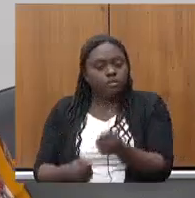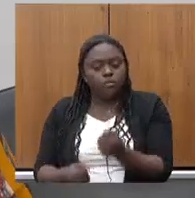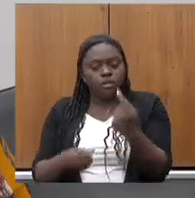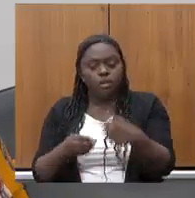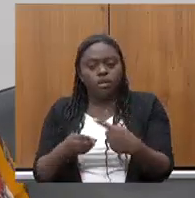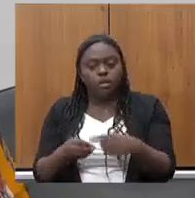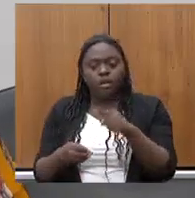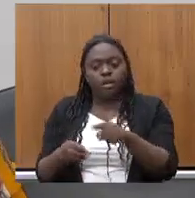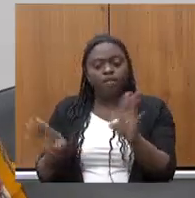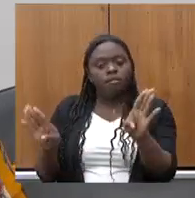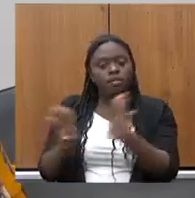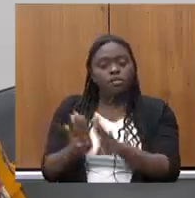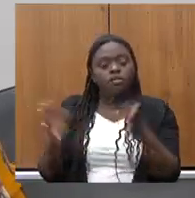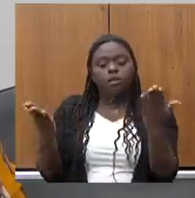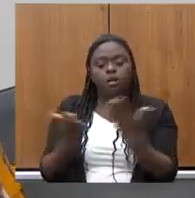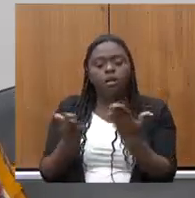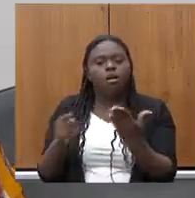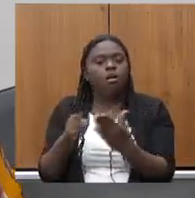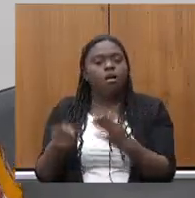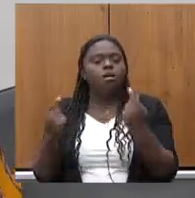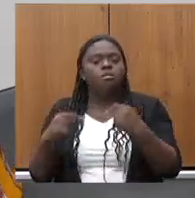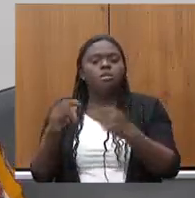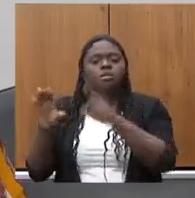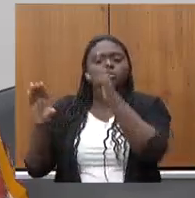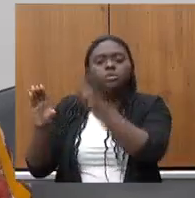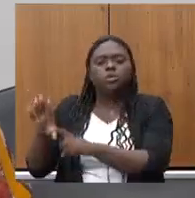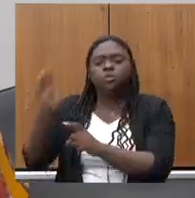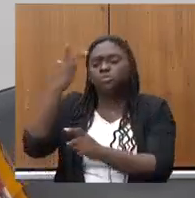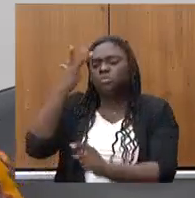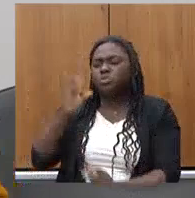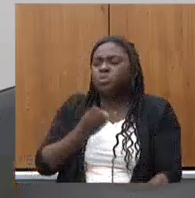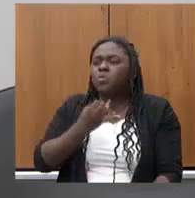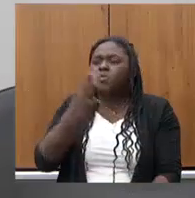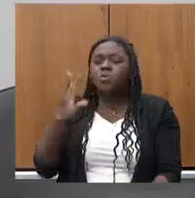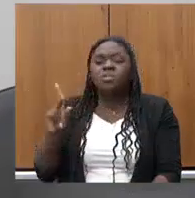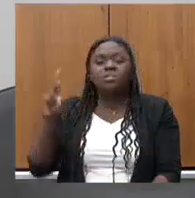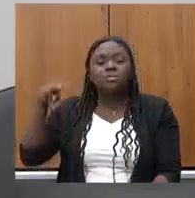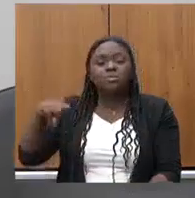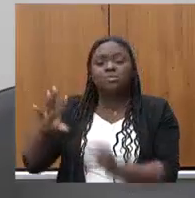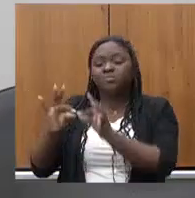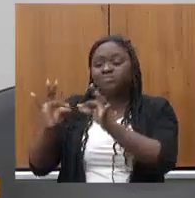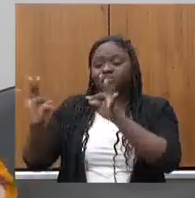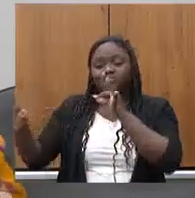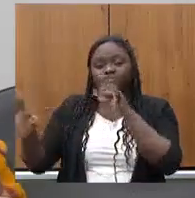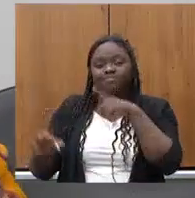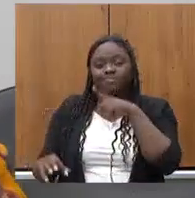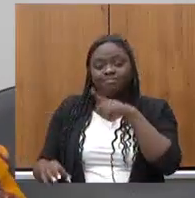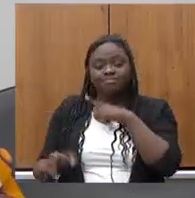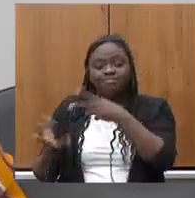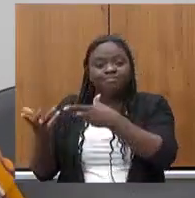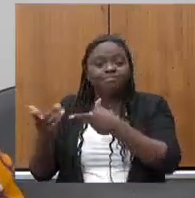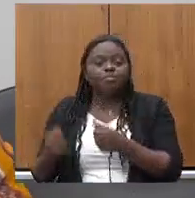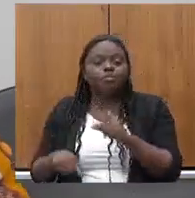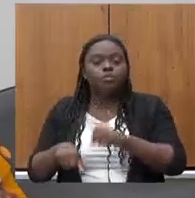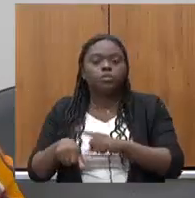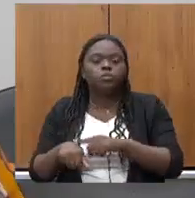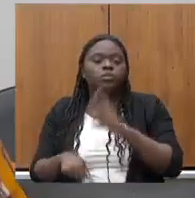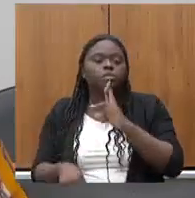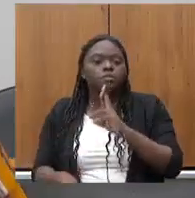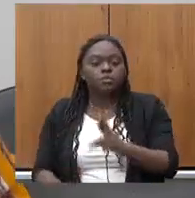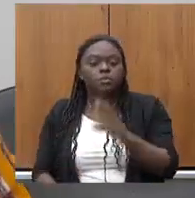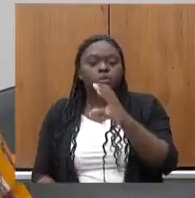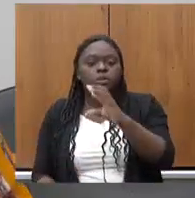município agora o município tem que depender de não sei quantos quilômetros de deslocamento para haver um atendimento o tempo de resposta aos